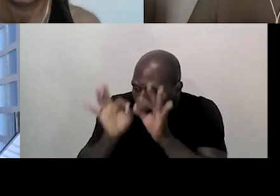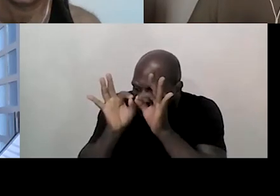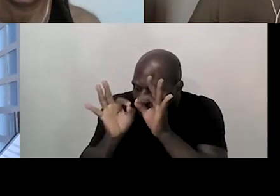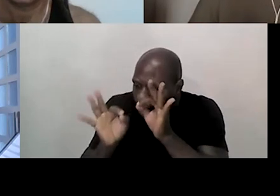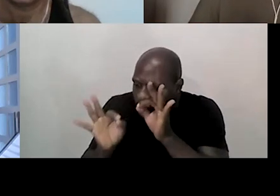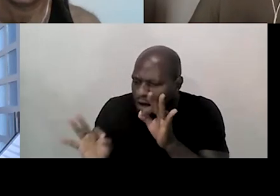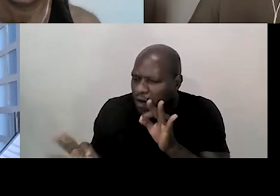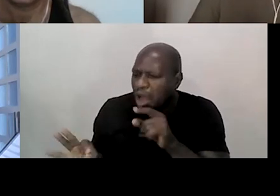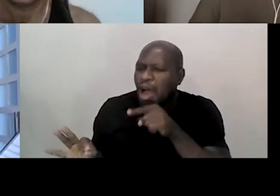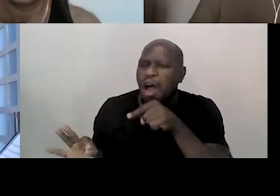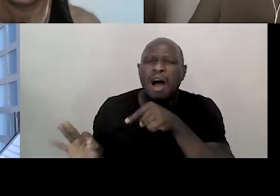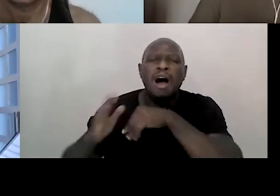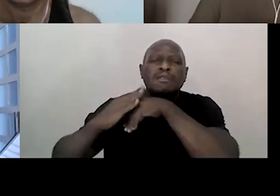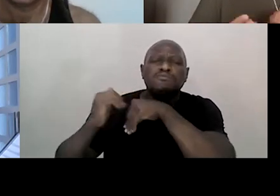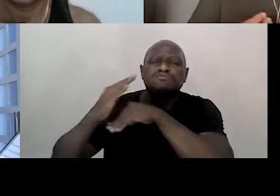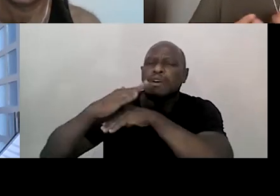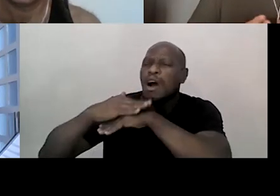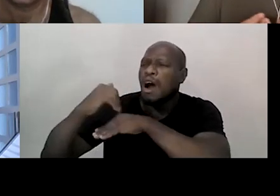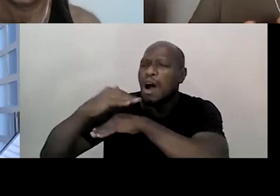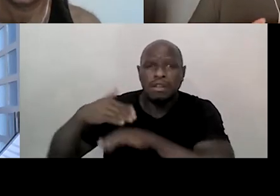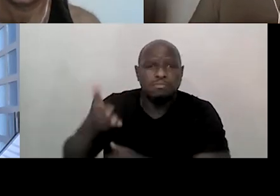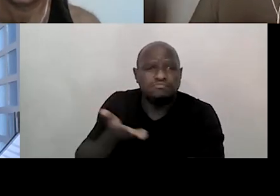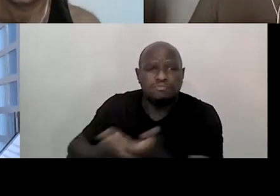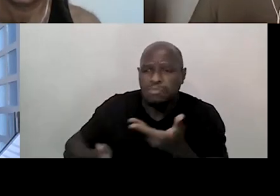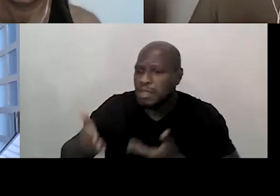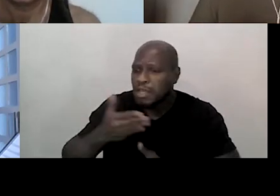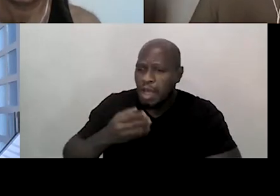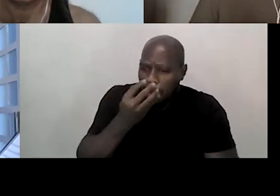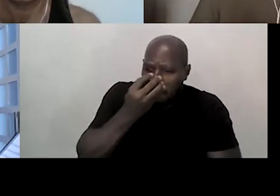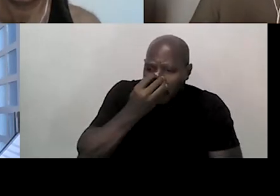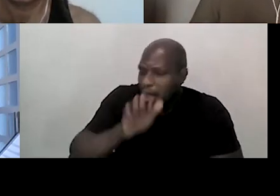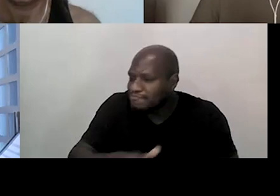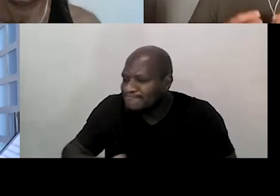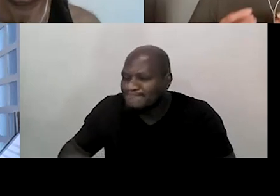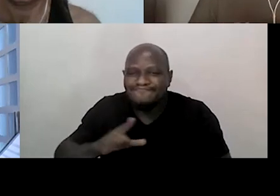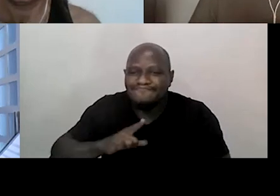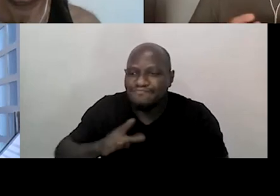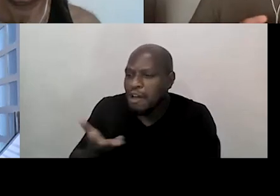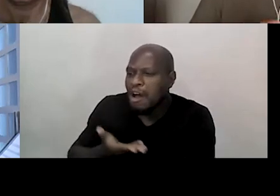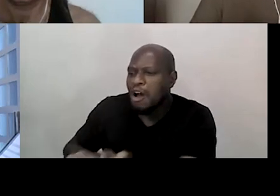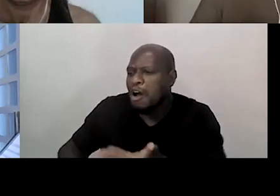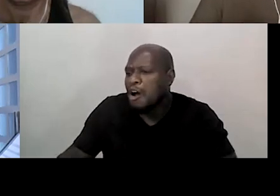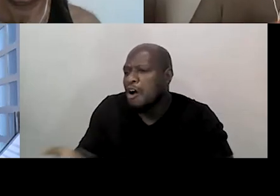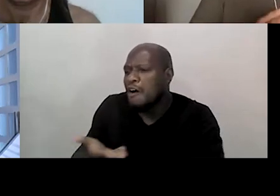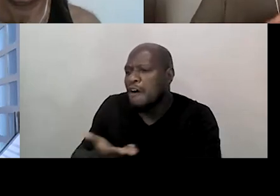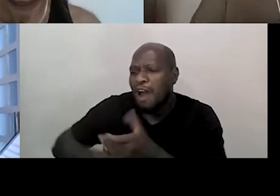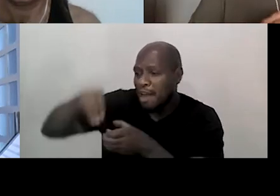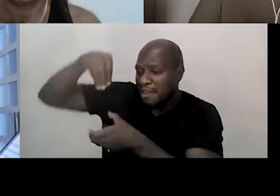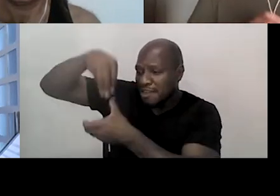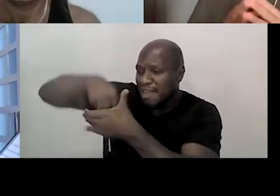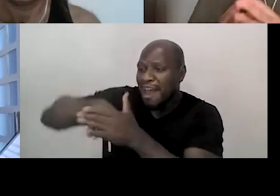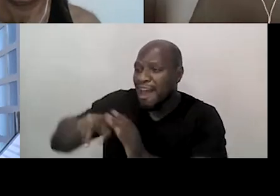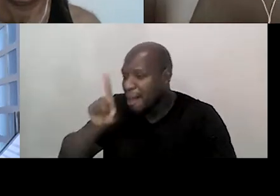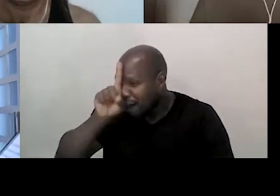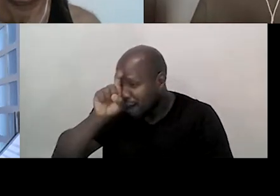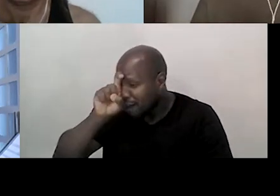afetuoso que palhaço e criança tem, faz com que no hospital a gente crie a